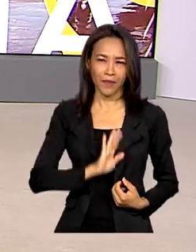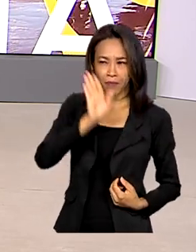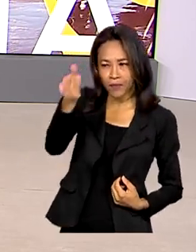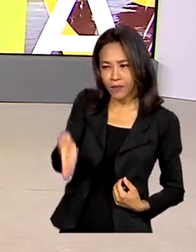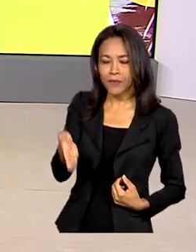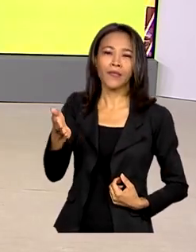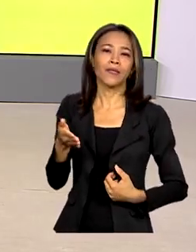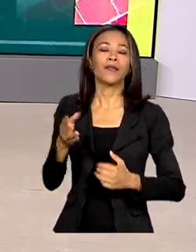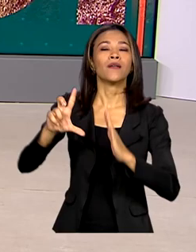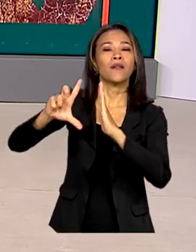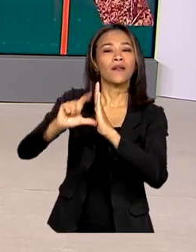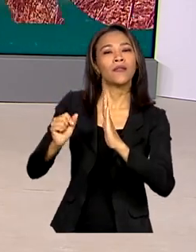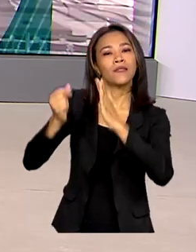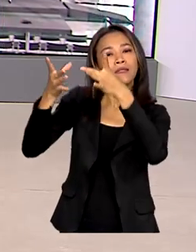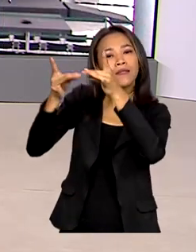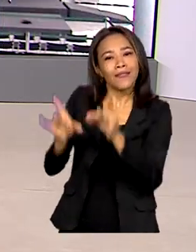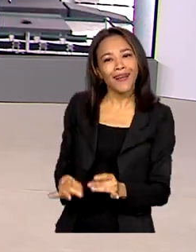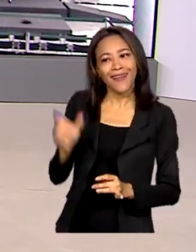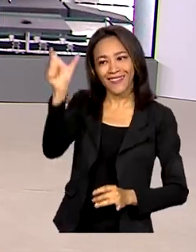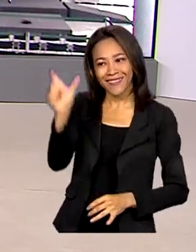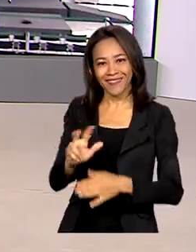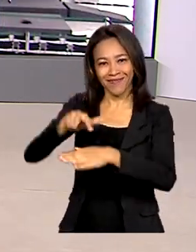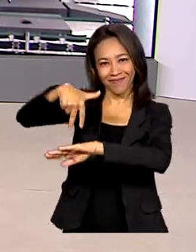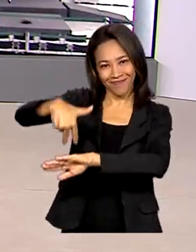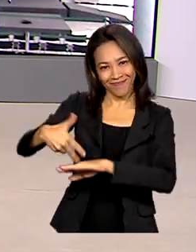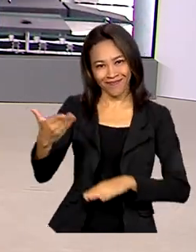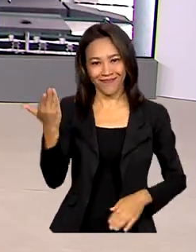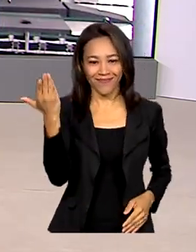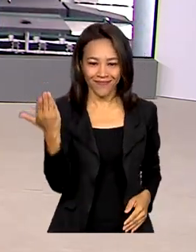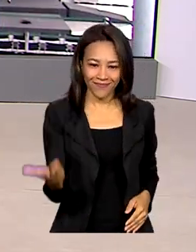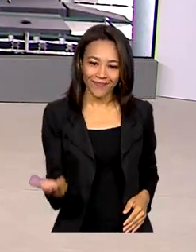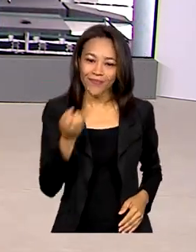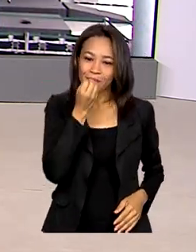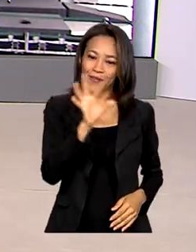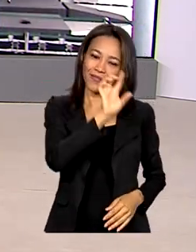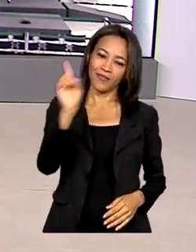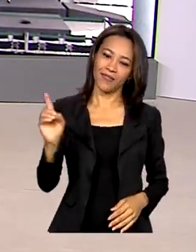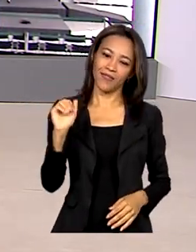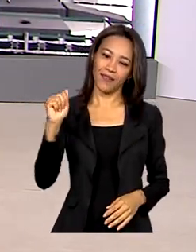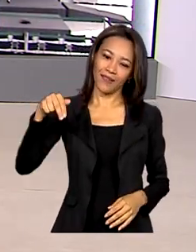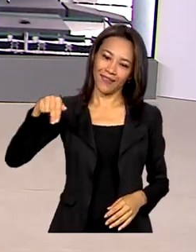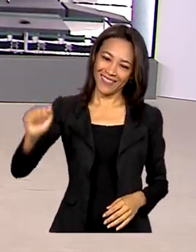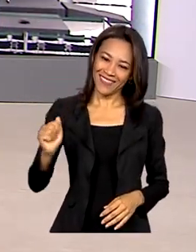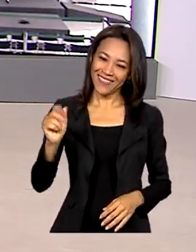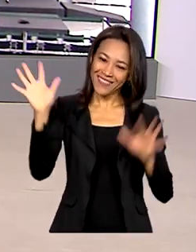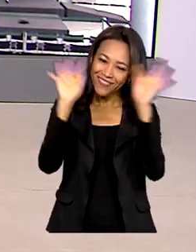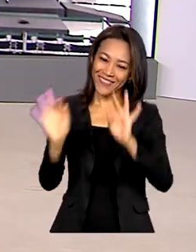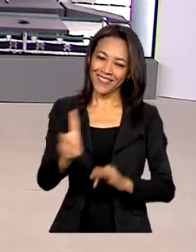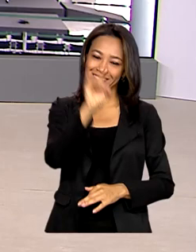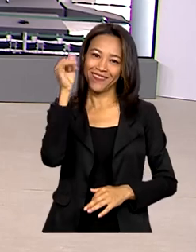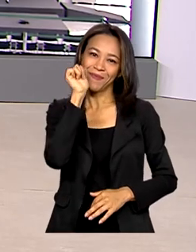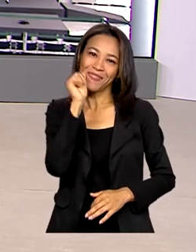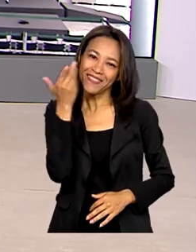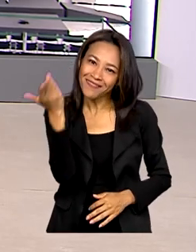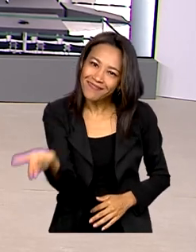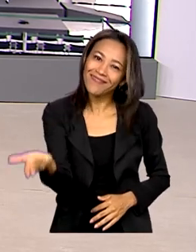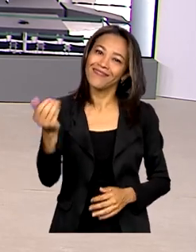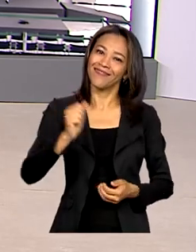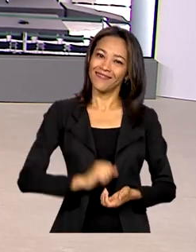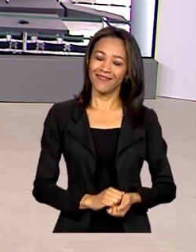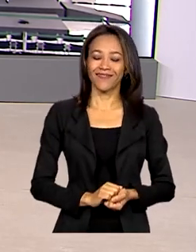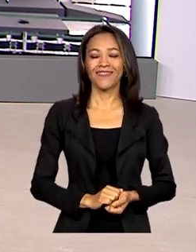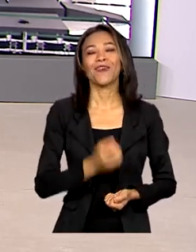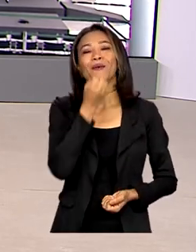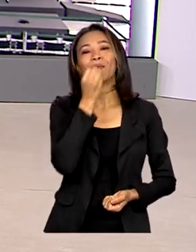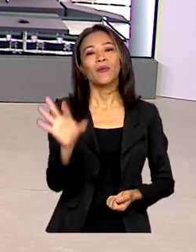saber os detalhes com a repórter Ana Karina de Carvalho. Bom dia, Ana. Feliz Dia das Mulheres para você. Bom